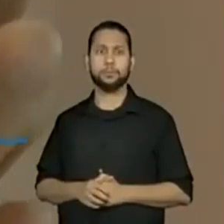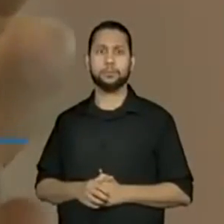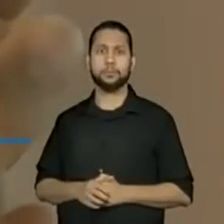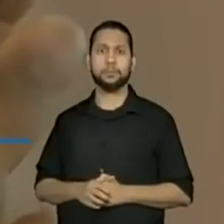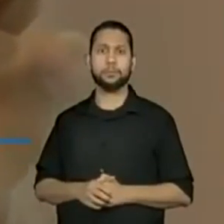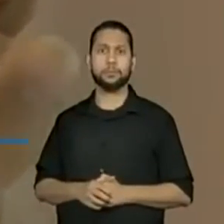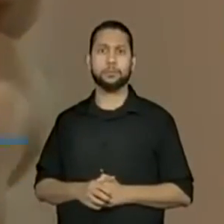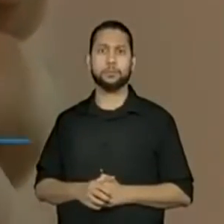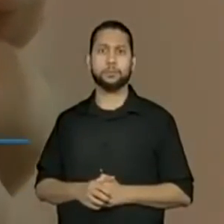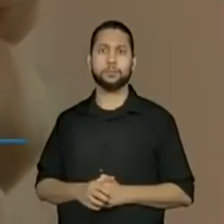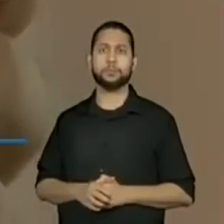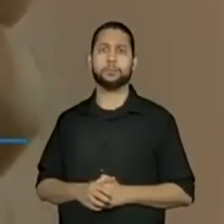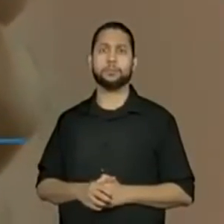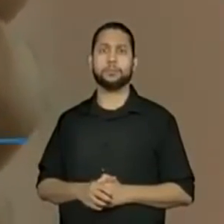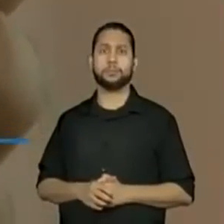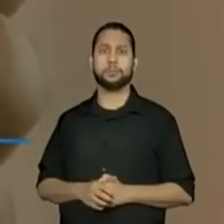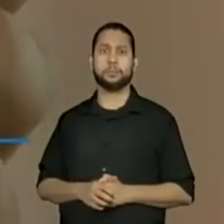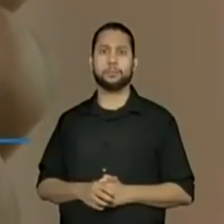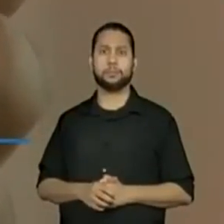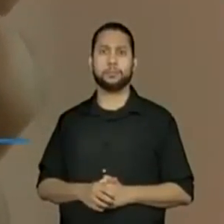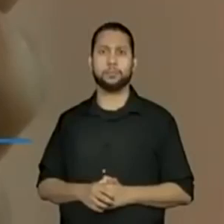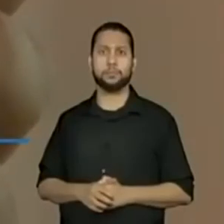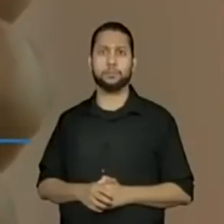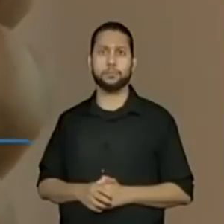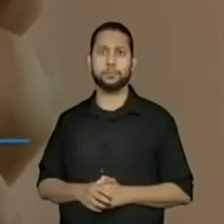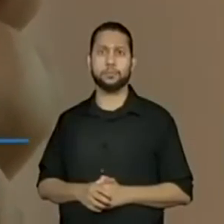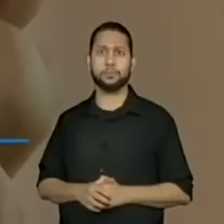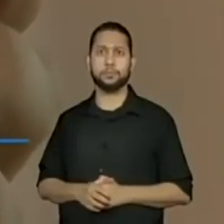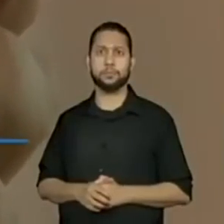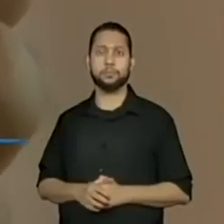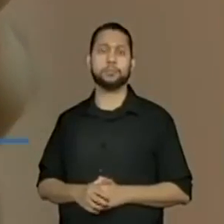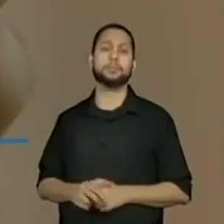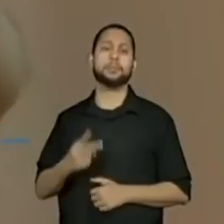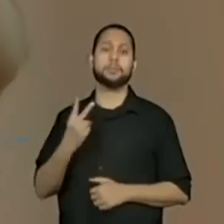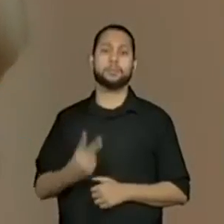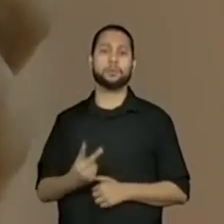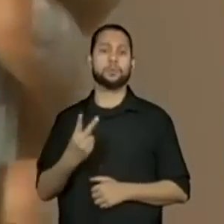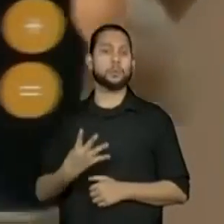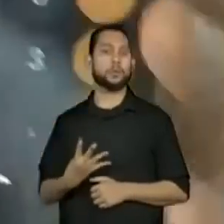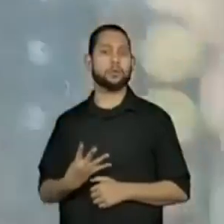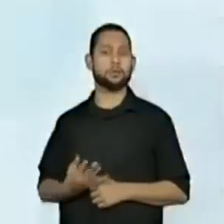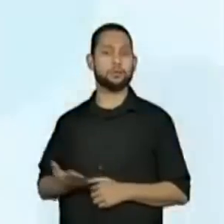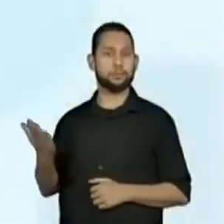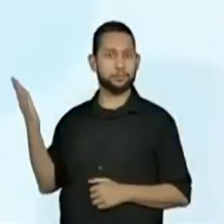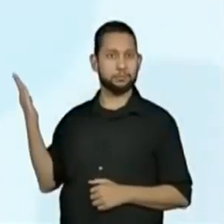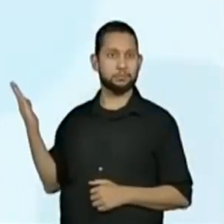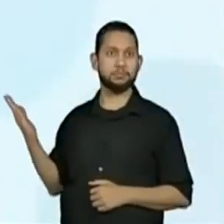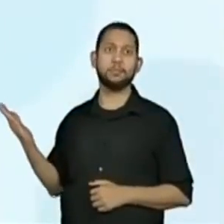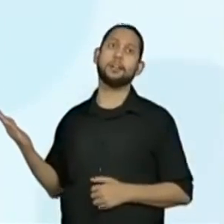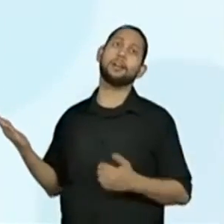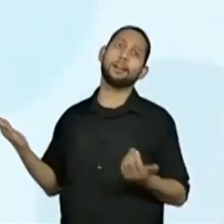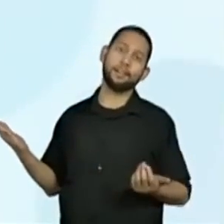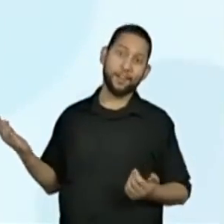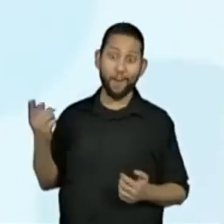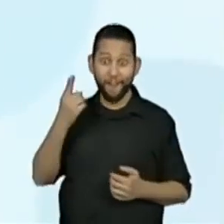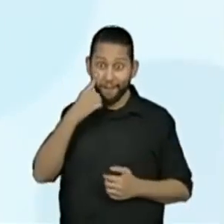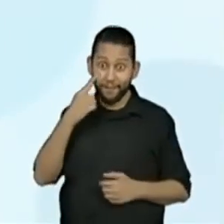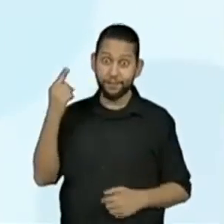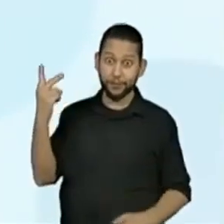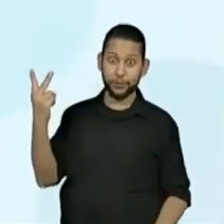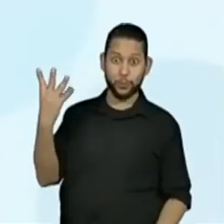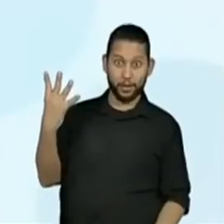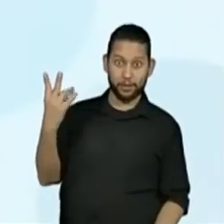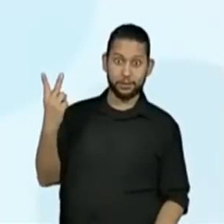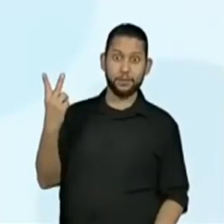240 dividido por 10. 24. Olha, apareceu 24 novamente.